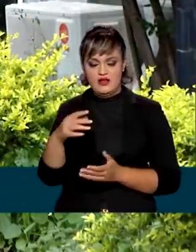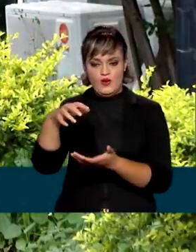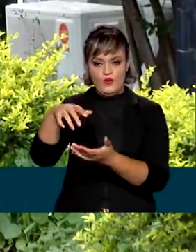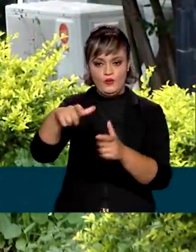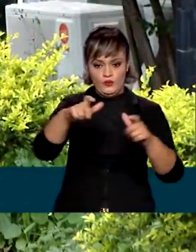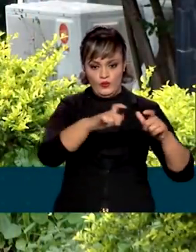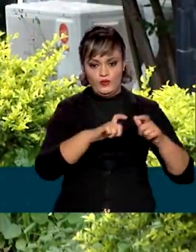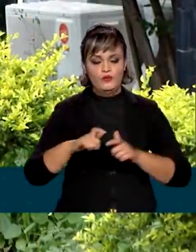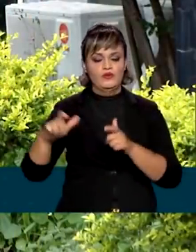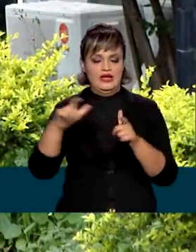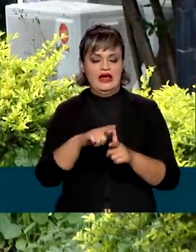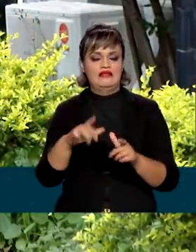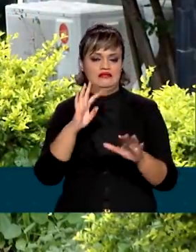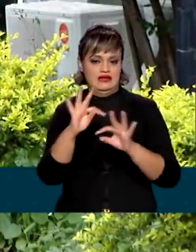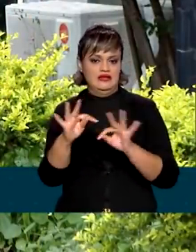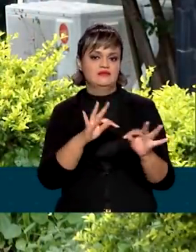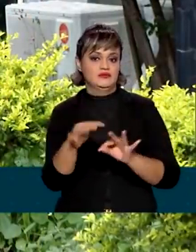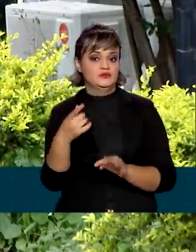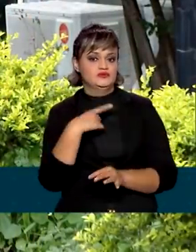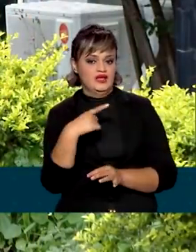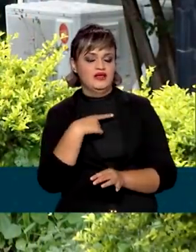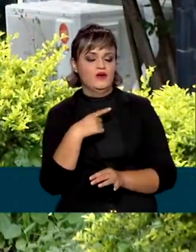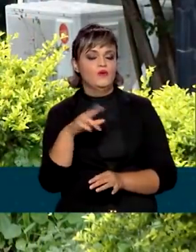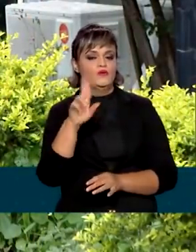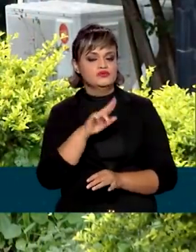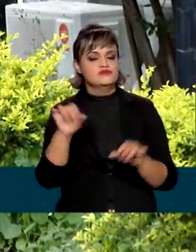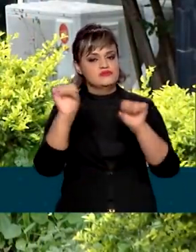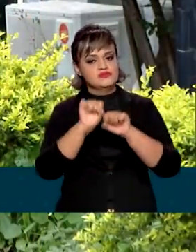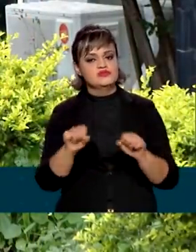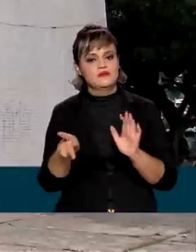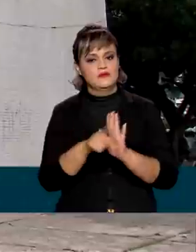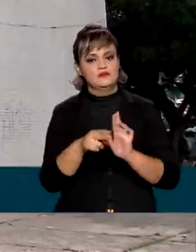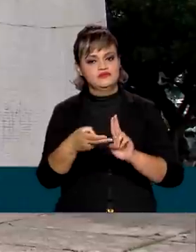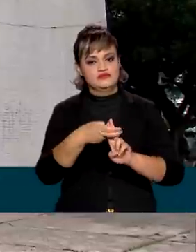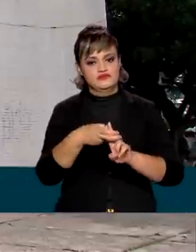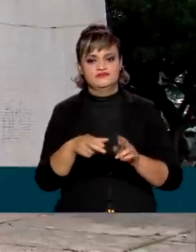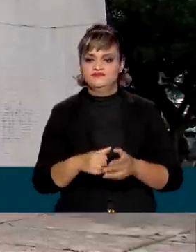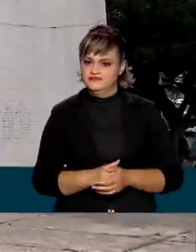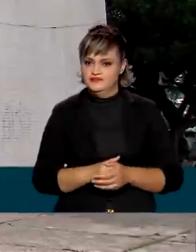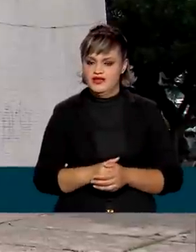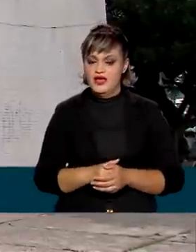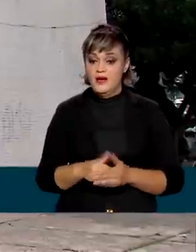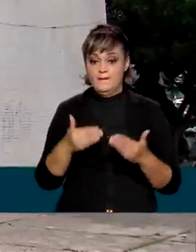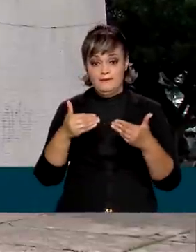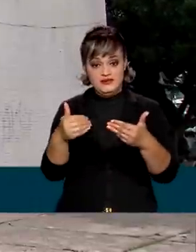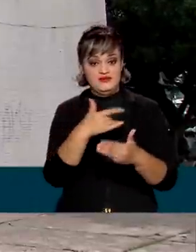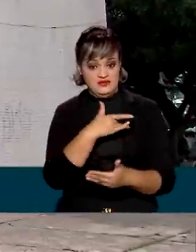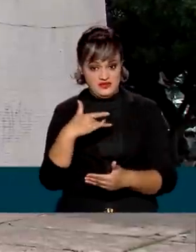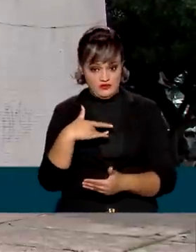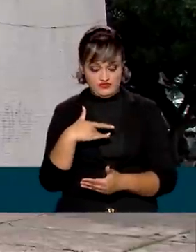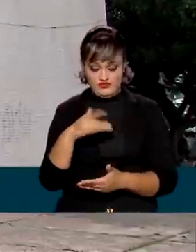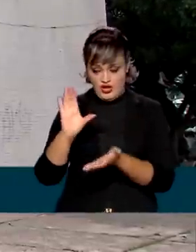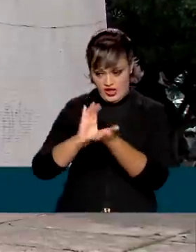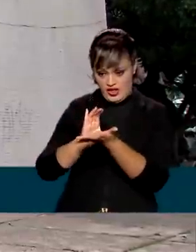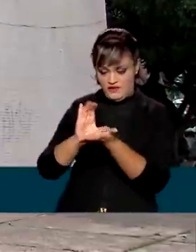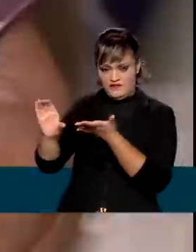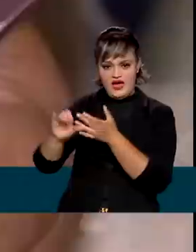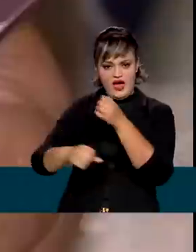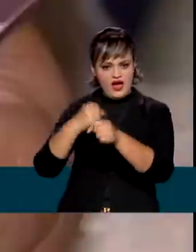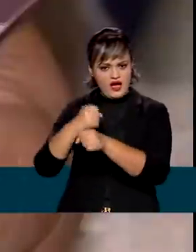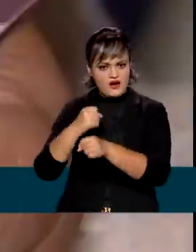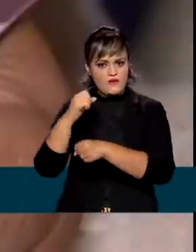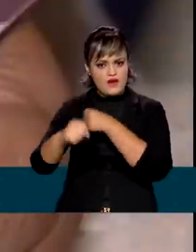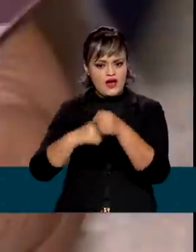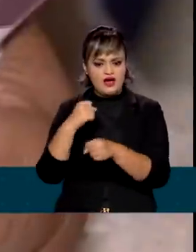oferecem esse tipo de serviço pelo Sistema Único de Saúde. Em média, o Ministério da Saúde repassa a cada ano